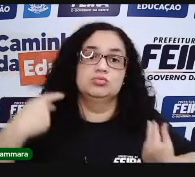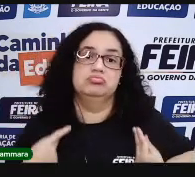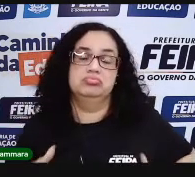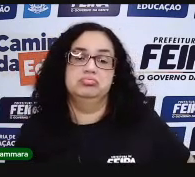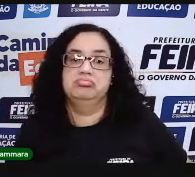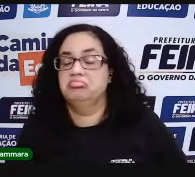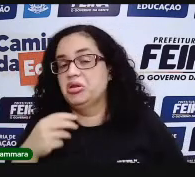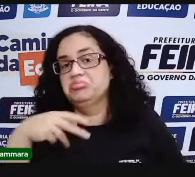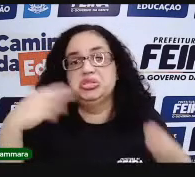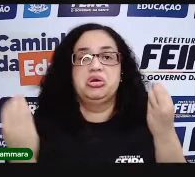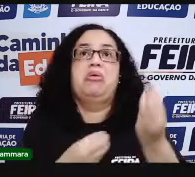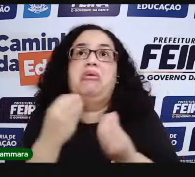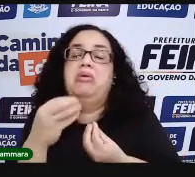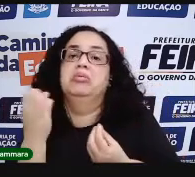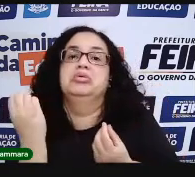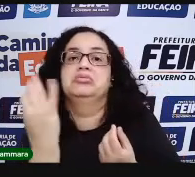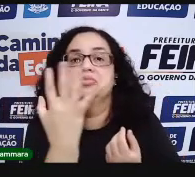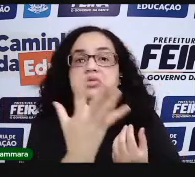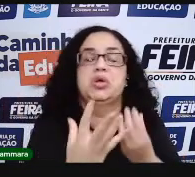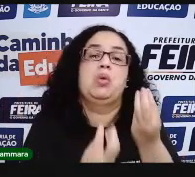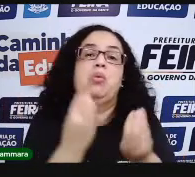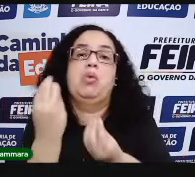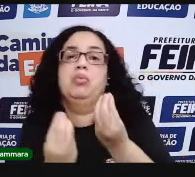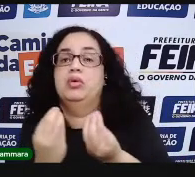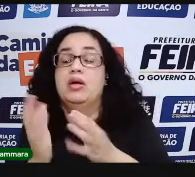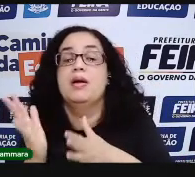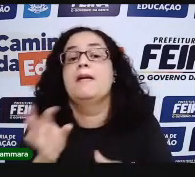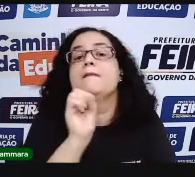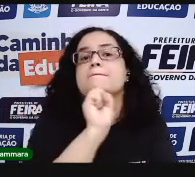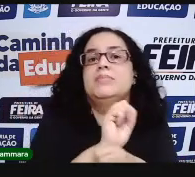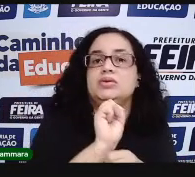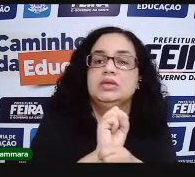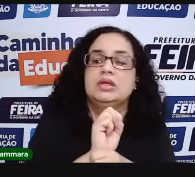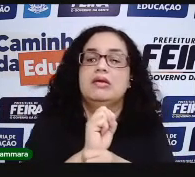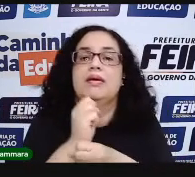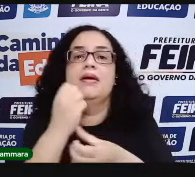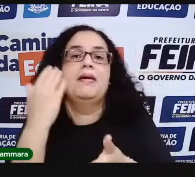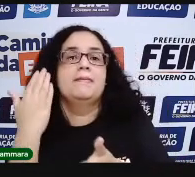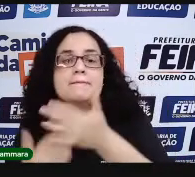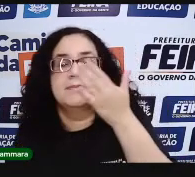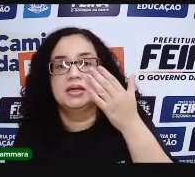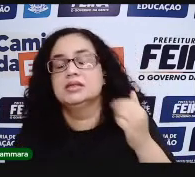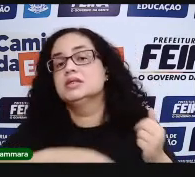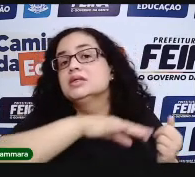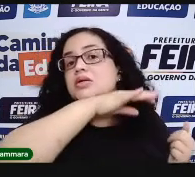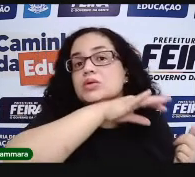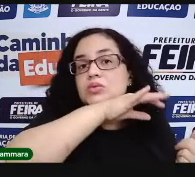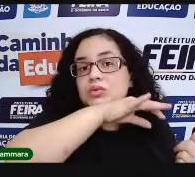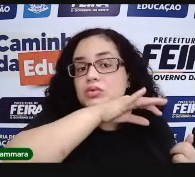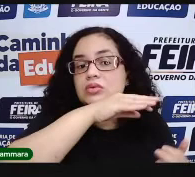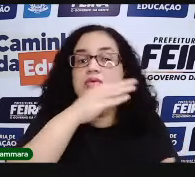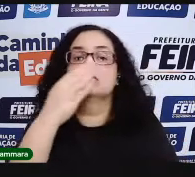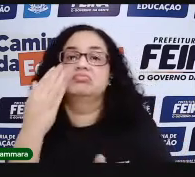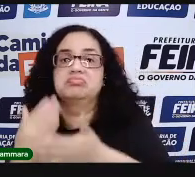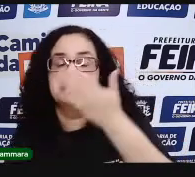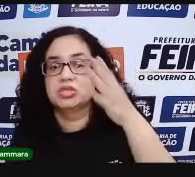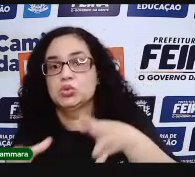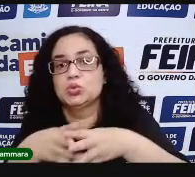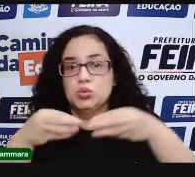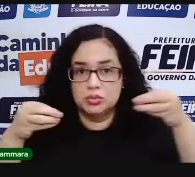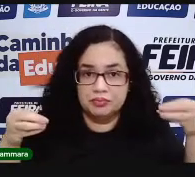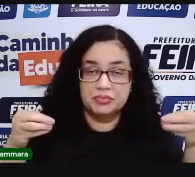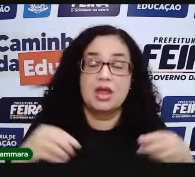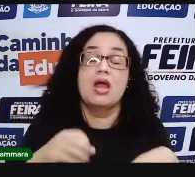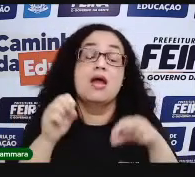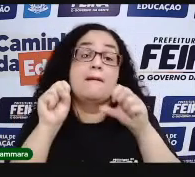homem, ele não tinha como contar. Ele não tinha como controlar. Poderia se perder algum animal. Algum animal se perdeu do rebanho e ficou